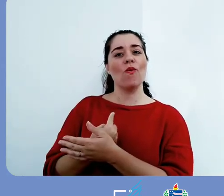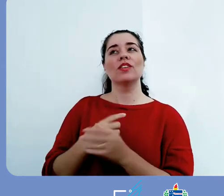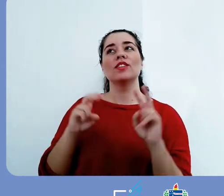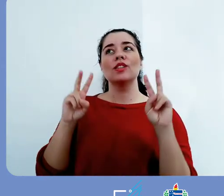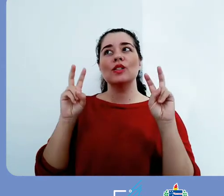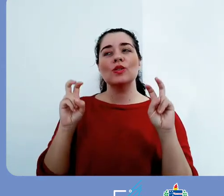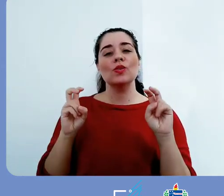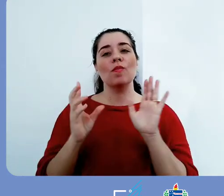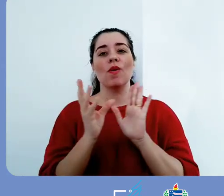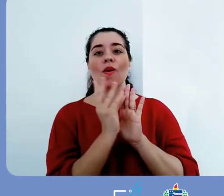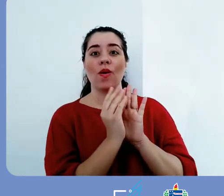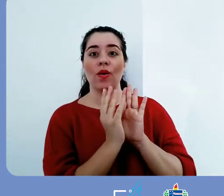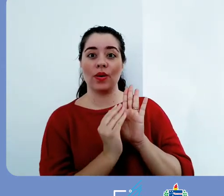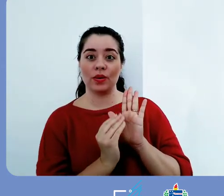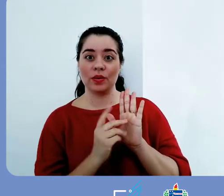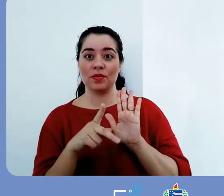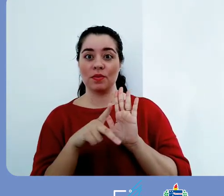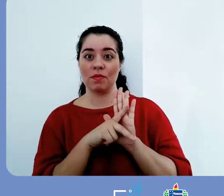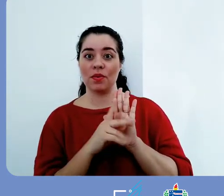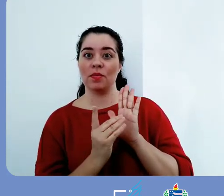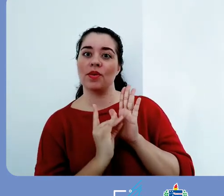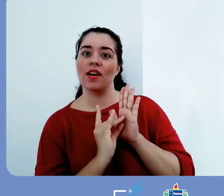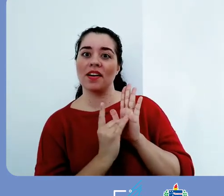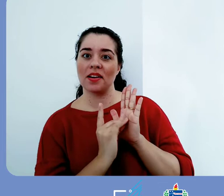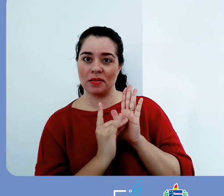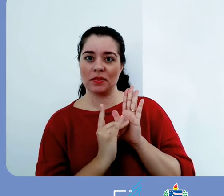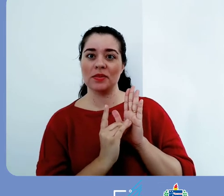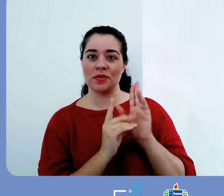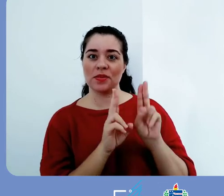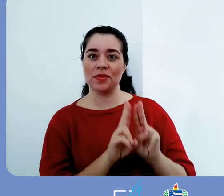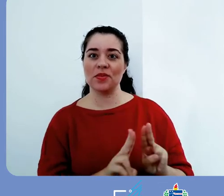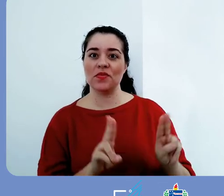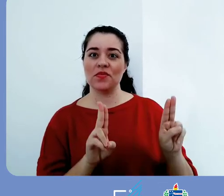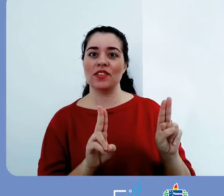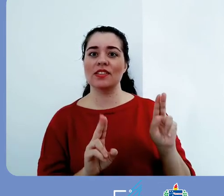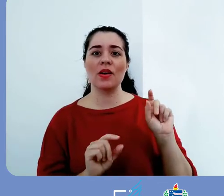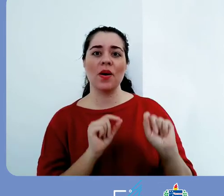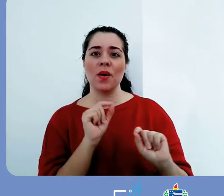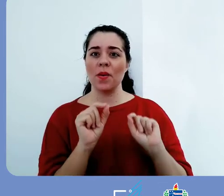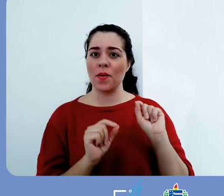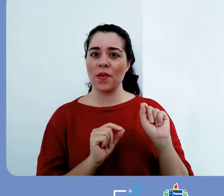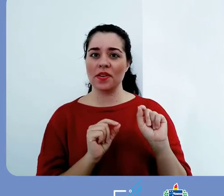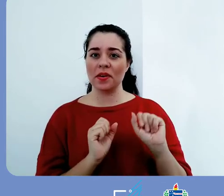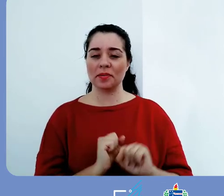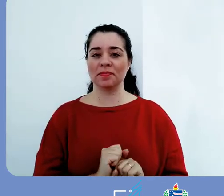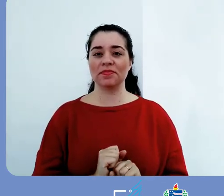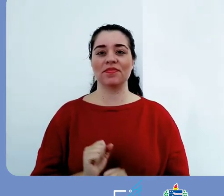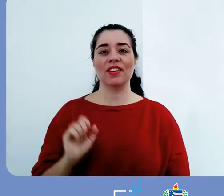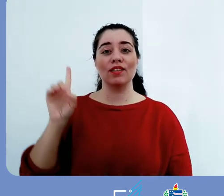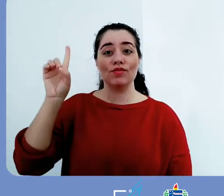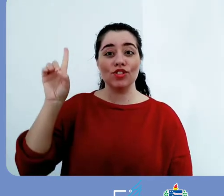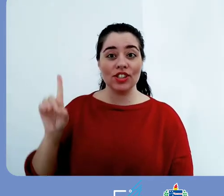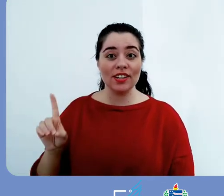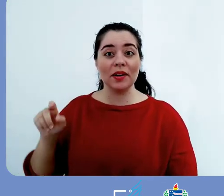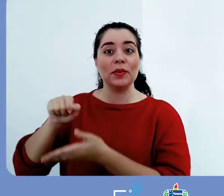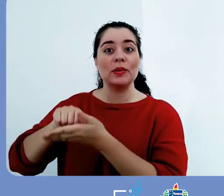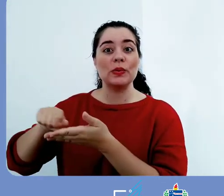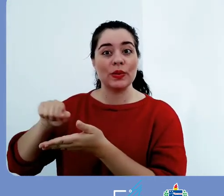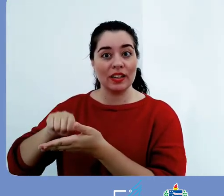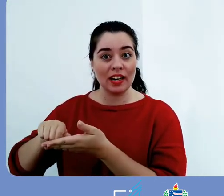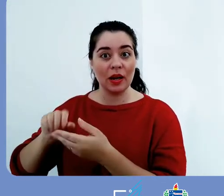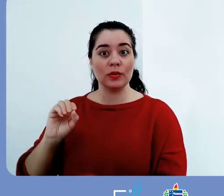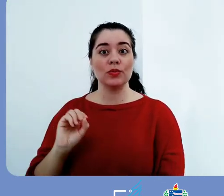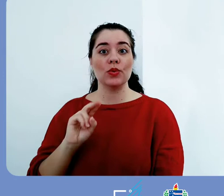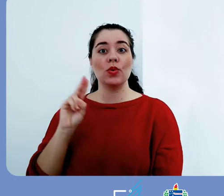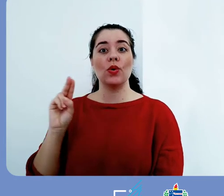Uma pergunta que sempre surge em relação aos conteúdos do repositório institucional da UFSC tem a ver com a